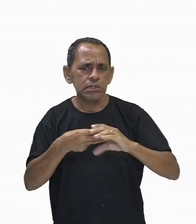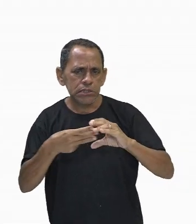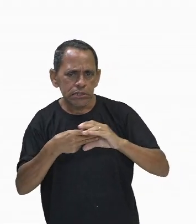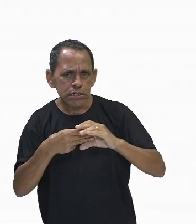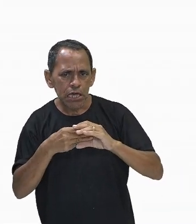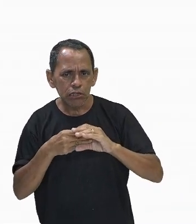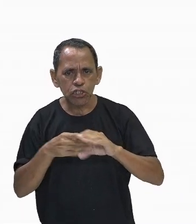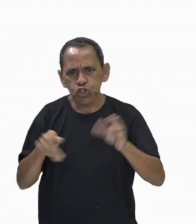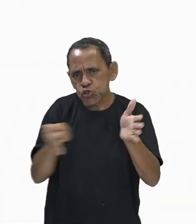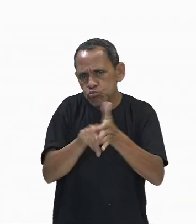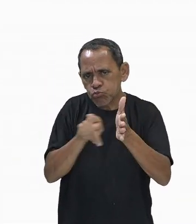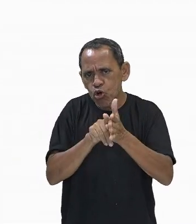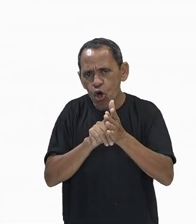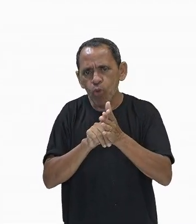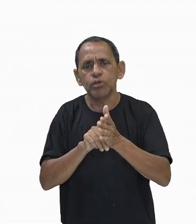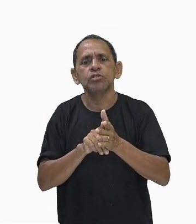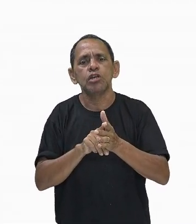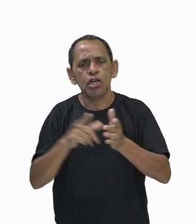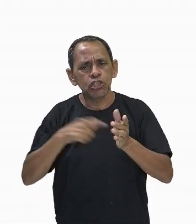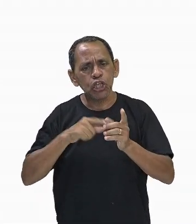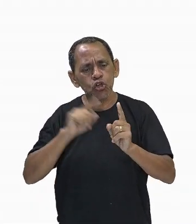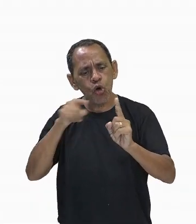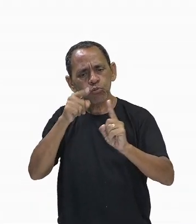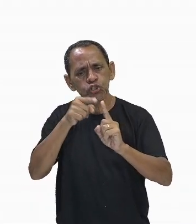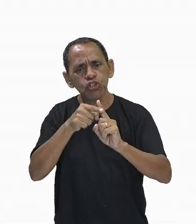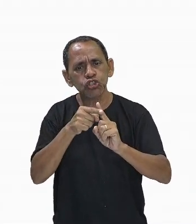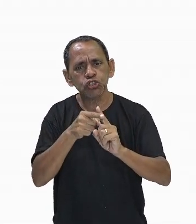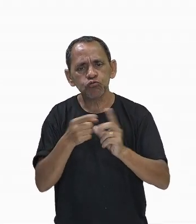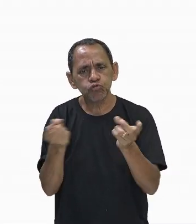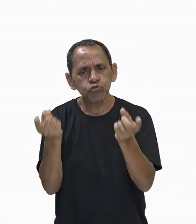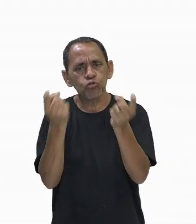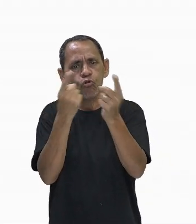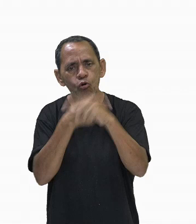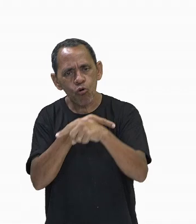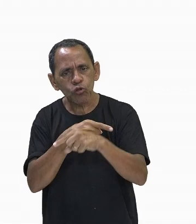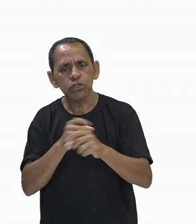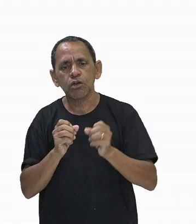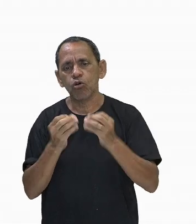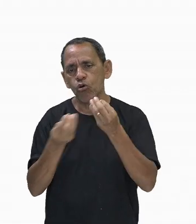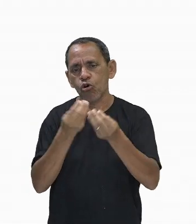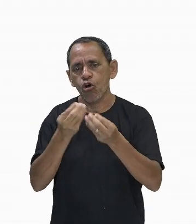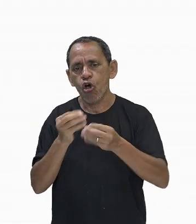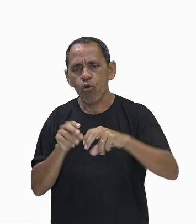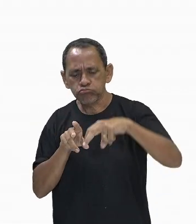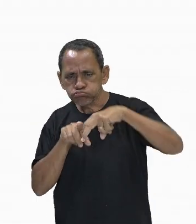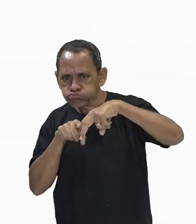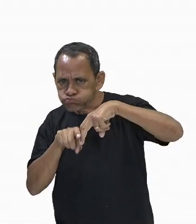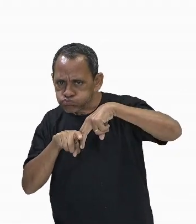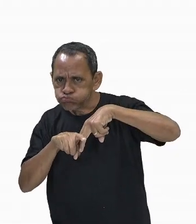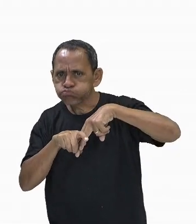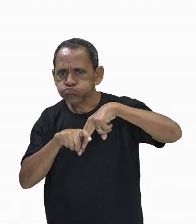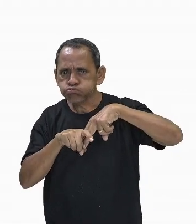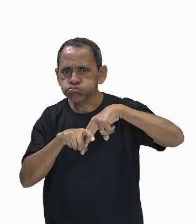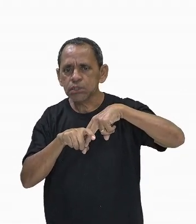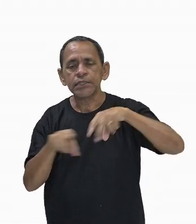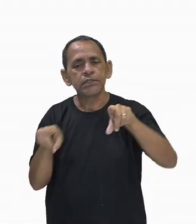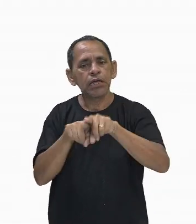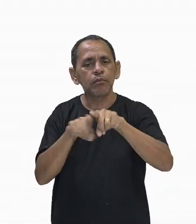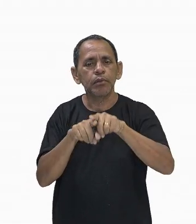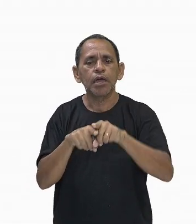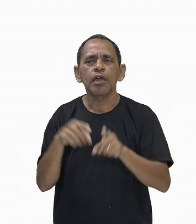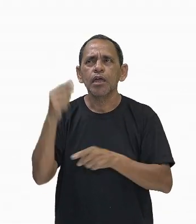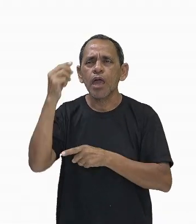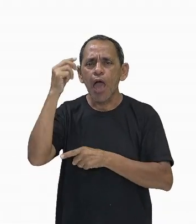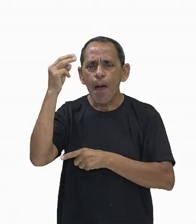determinados patógenos. Nós temos também a memória imunológica, que